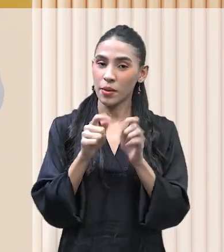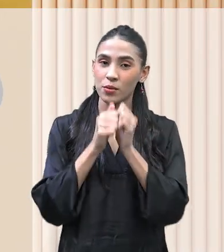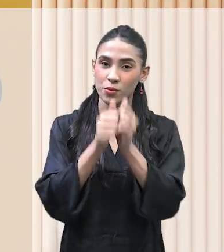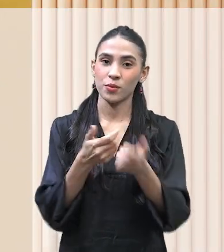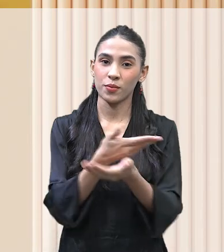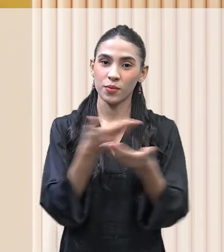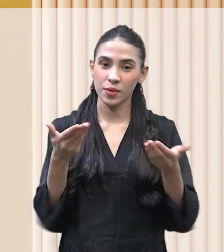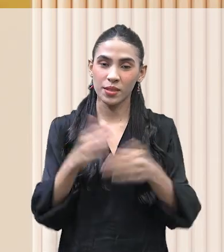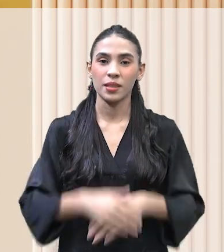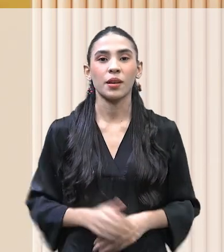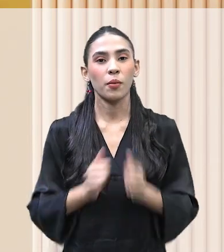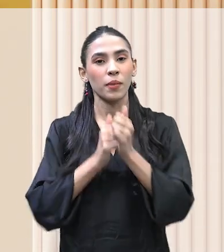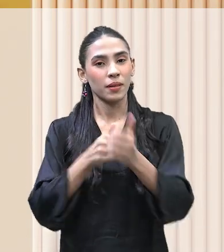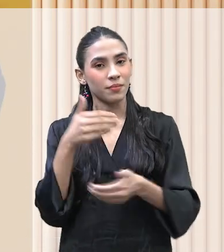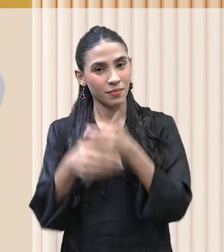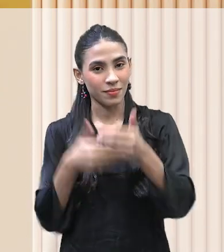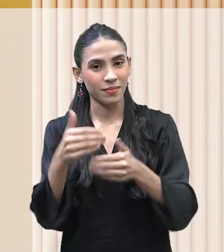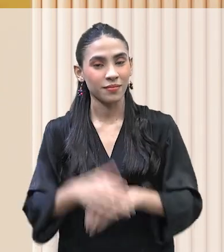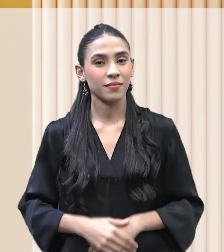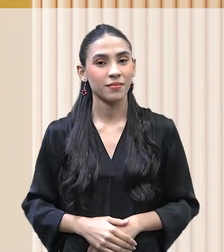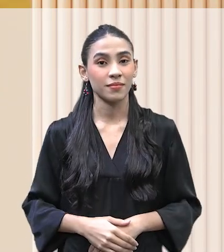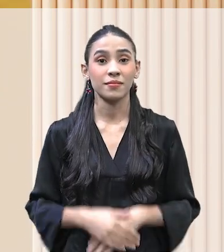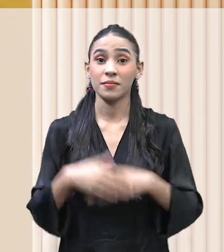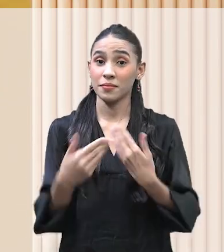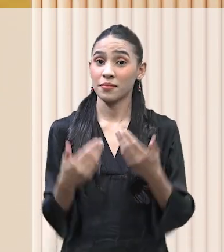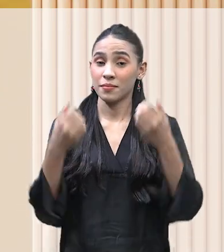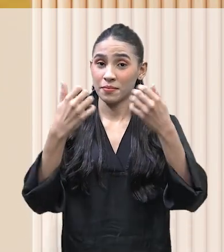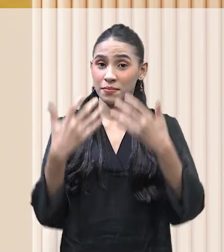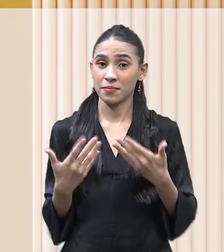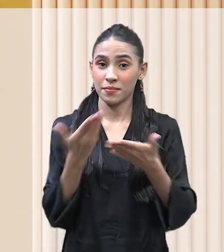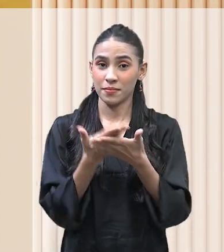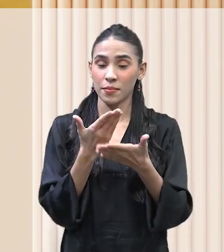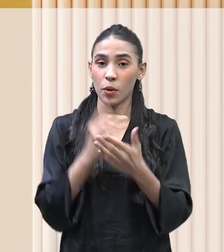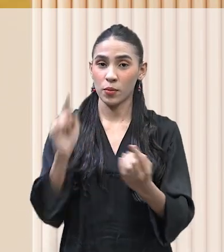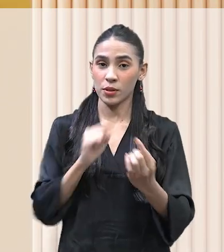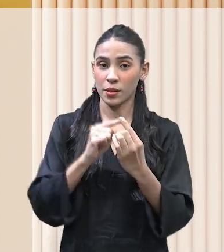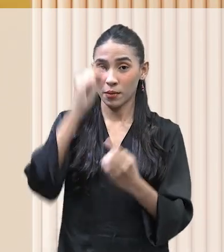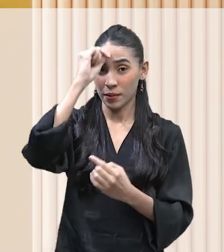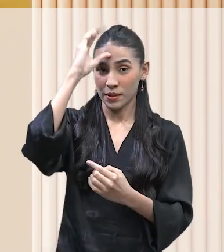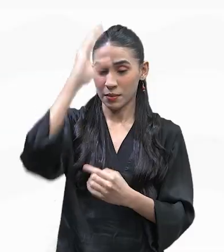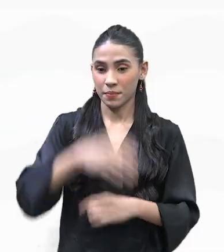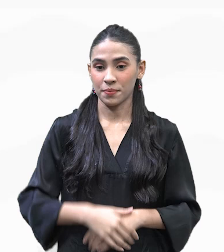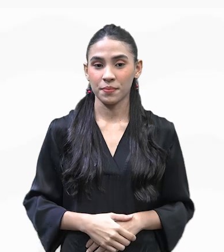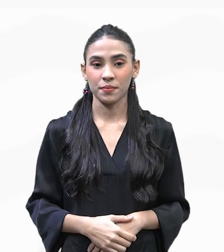vocês aí acompanhando ao longo dessa aula. Por falar em aula, vamos ver o nós temos de objeto de conhecimento?